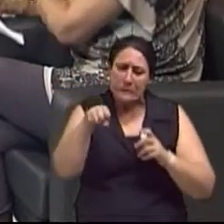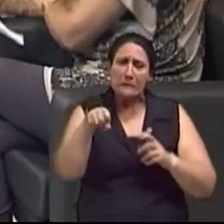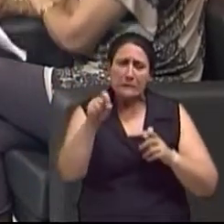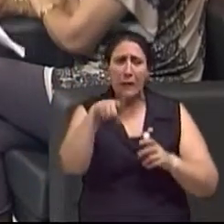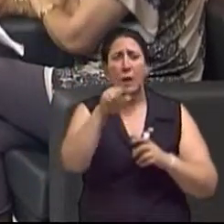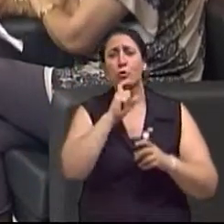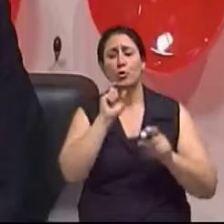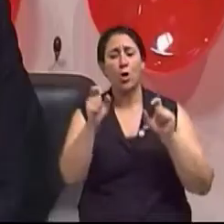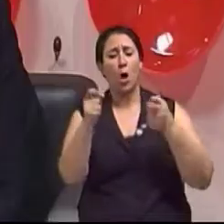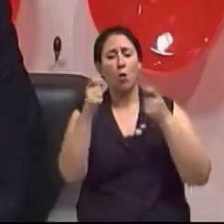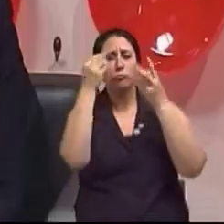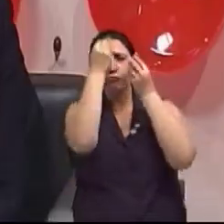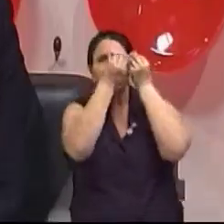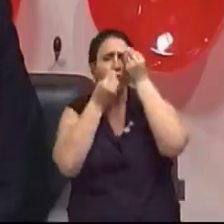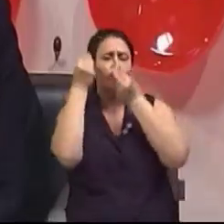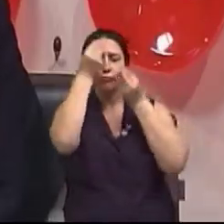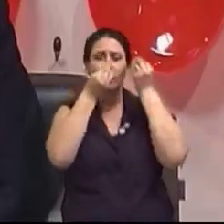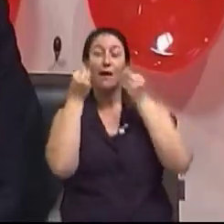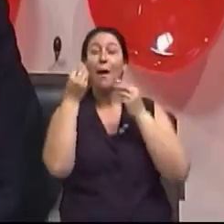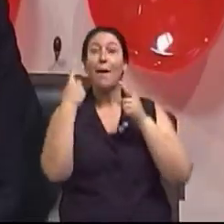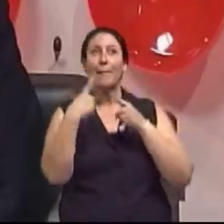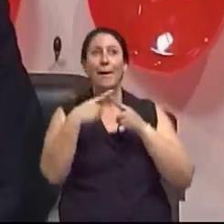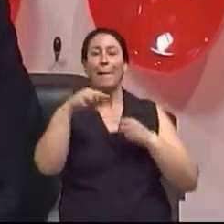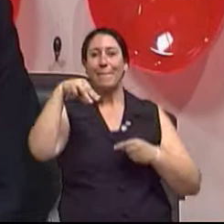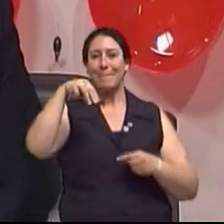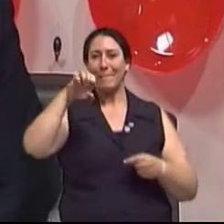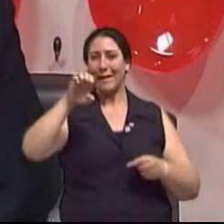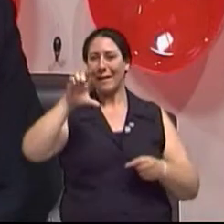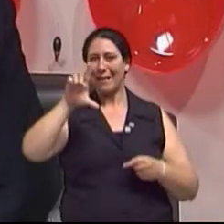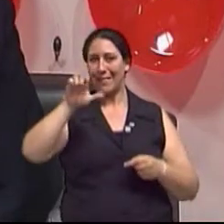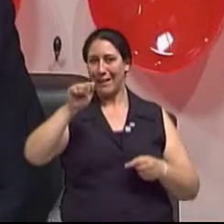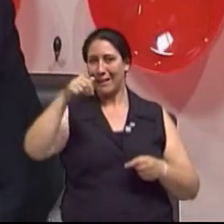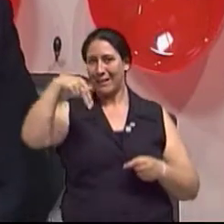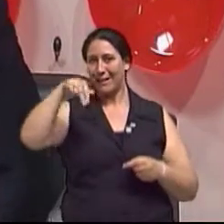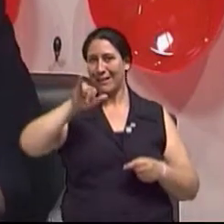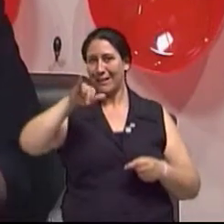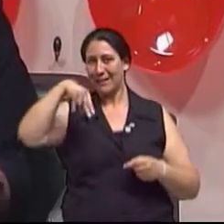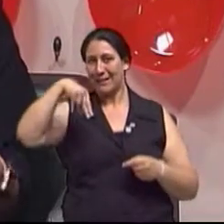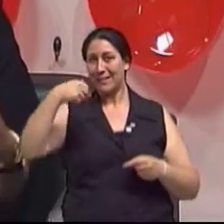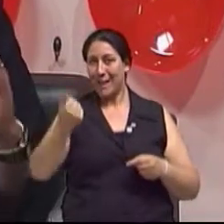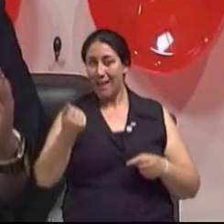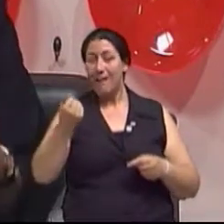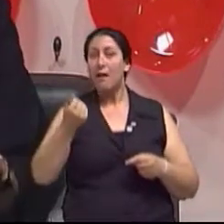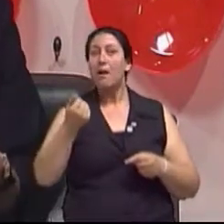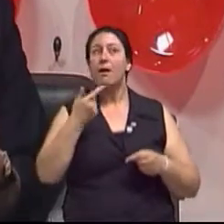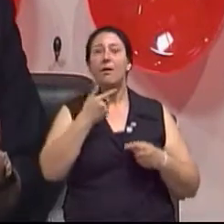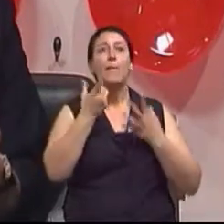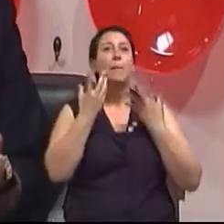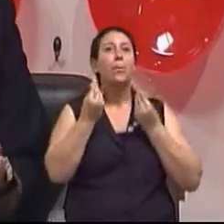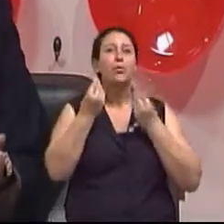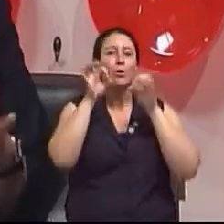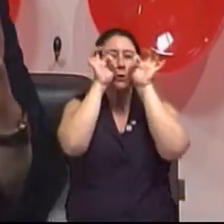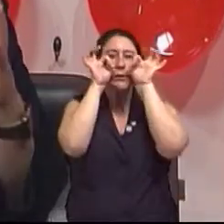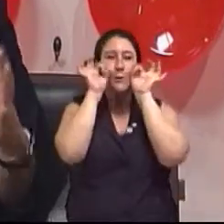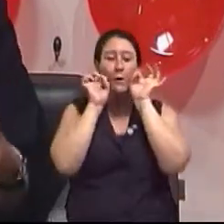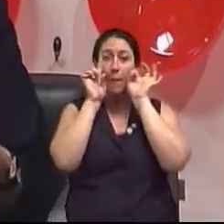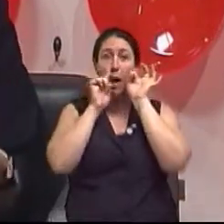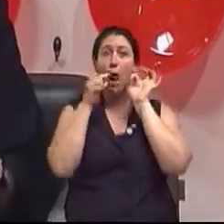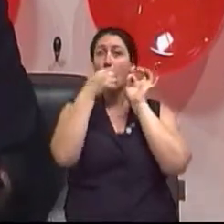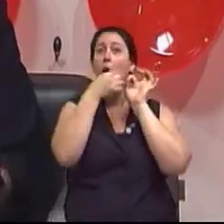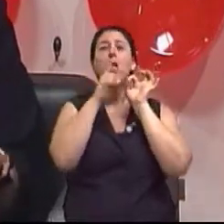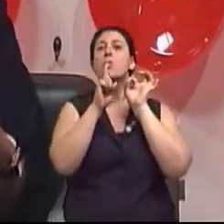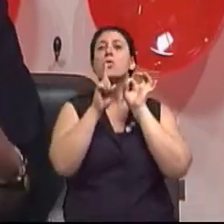ela... E daí, ela é muito sensível, a melanina é muito sensível ao frio. Então, com um pouquinho, não é?